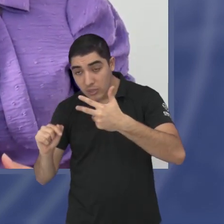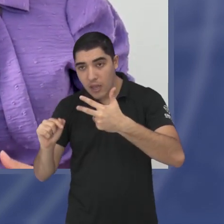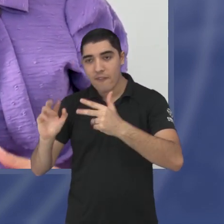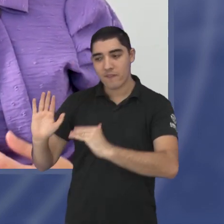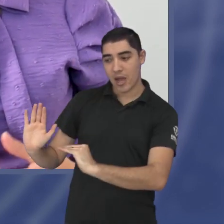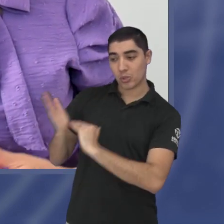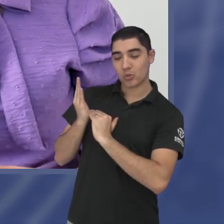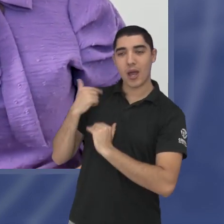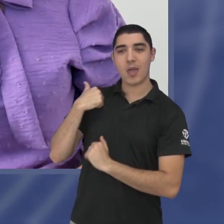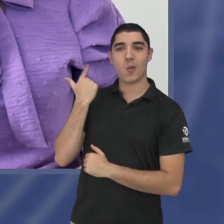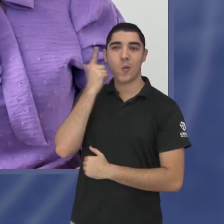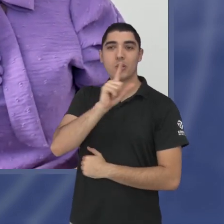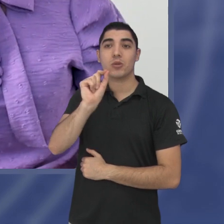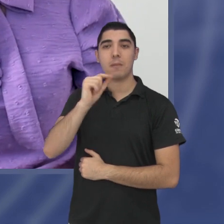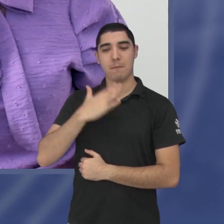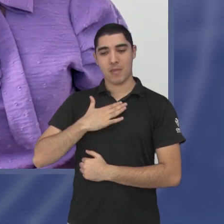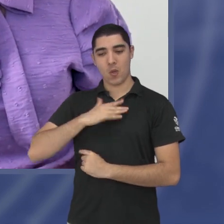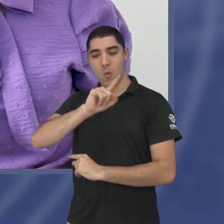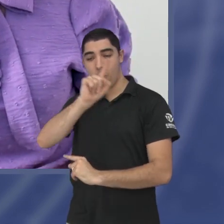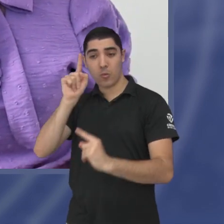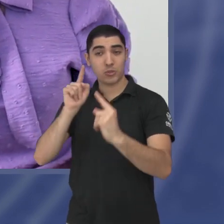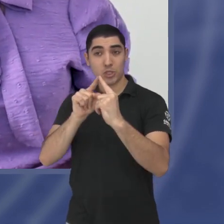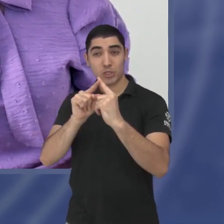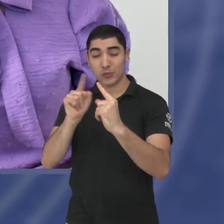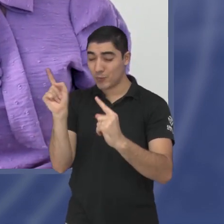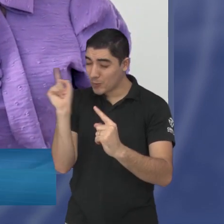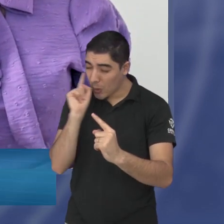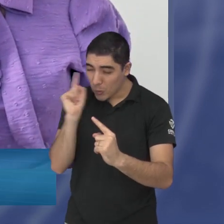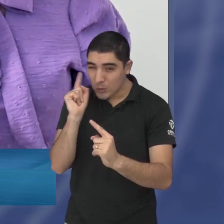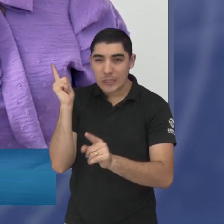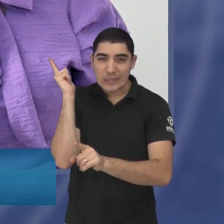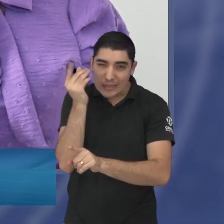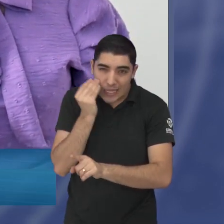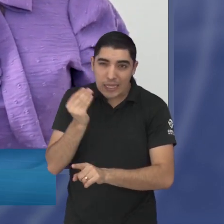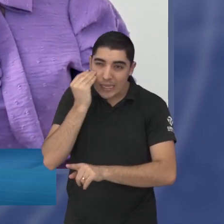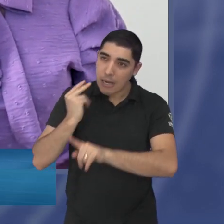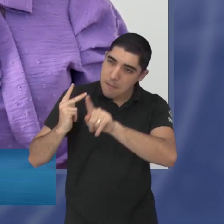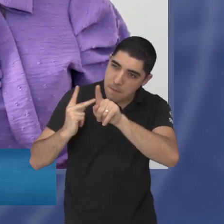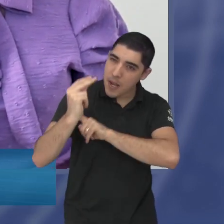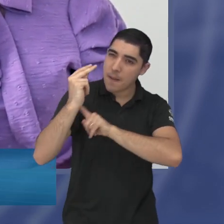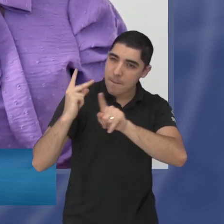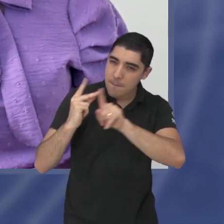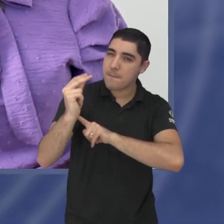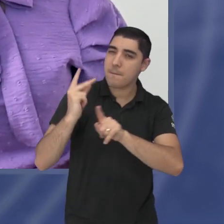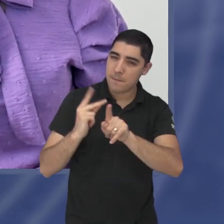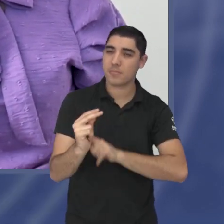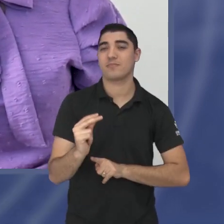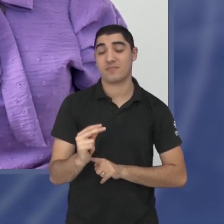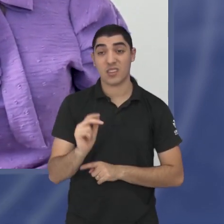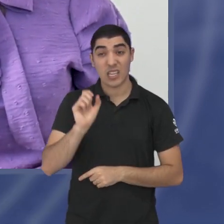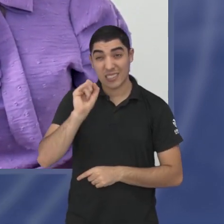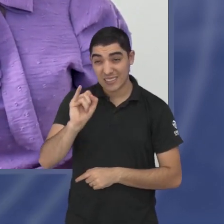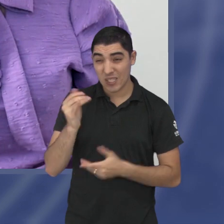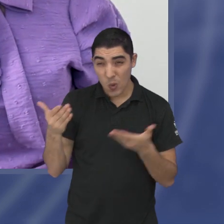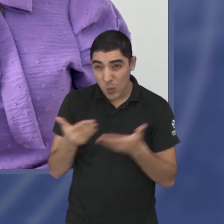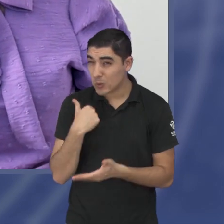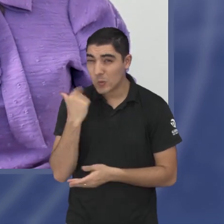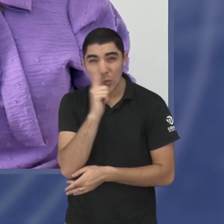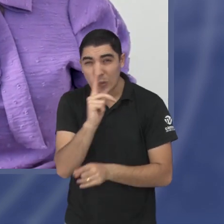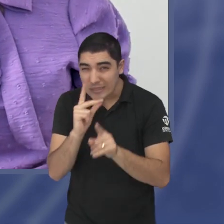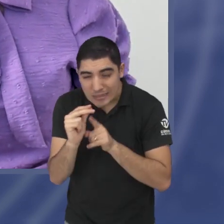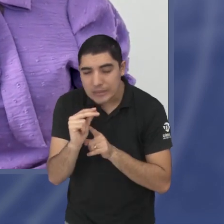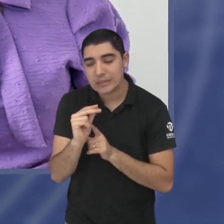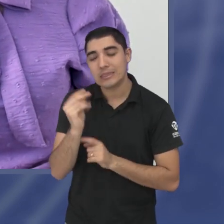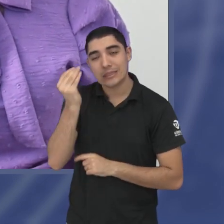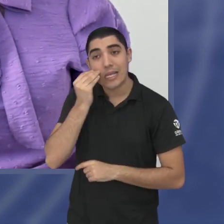no nosso objetivo diário. Porque é um desafio diário, são objetivos diários, e se a gente não venceu neste